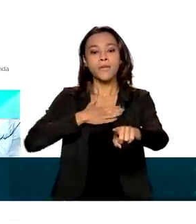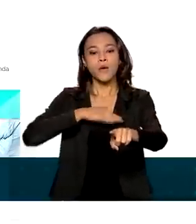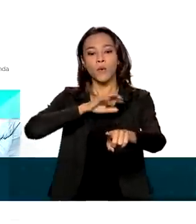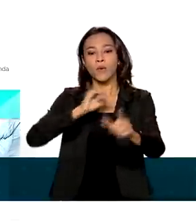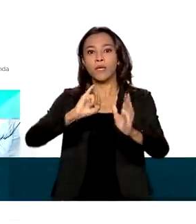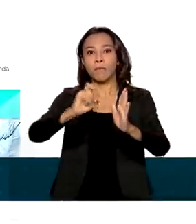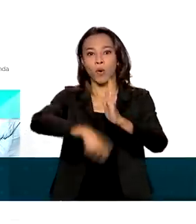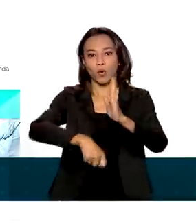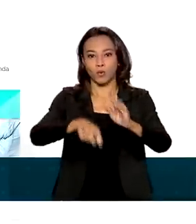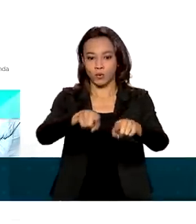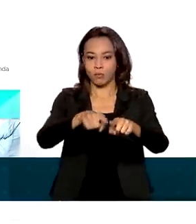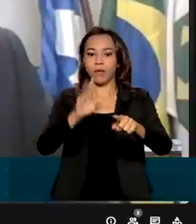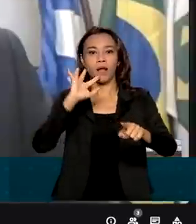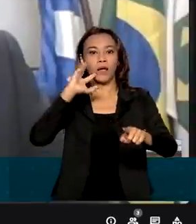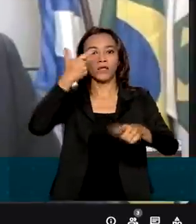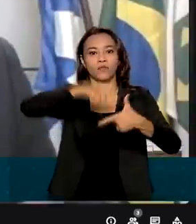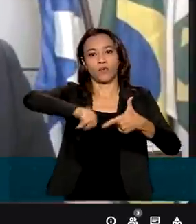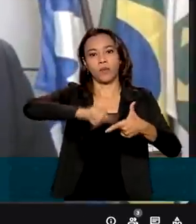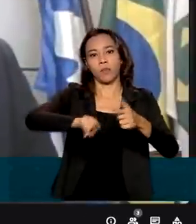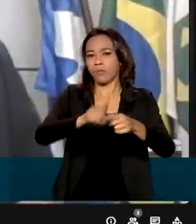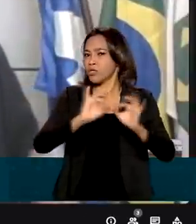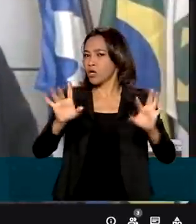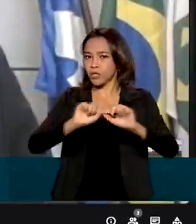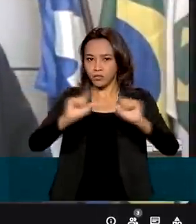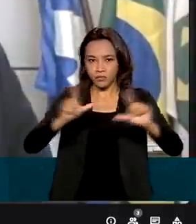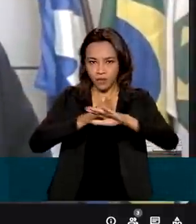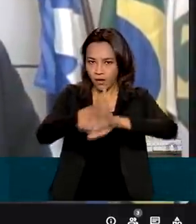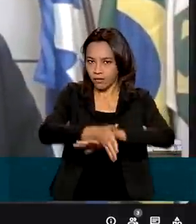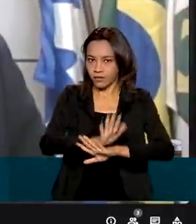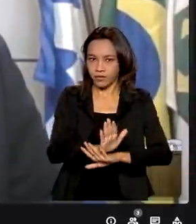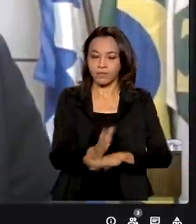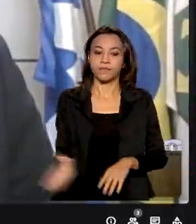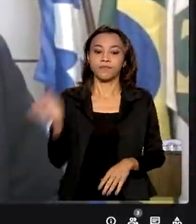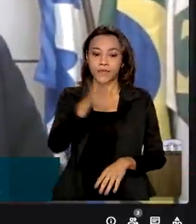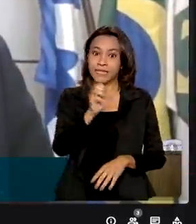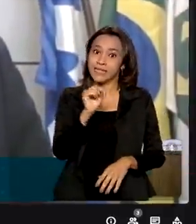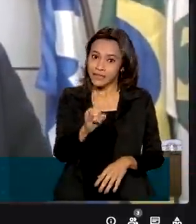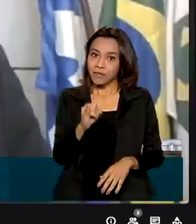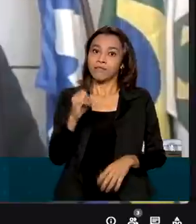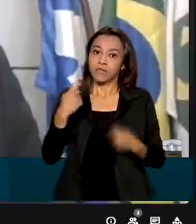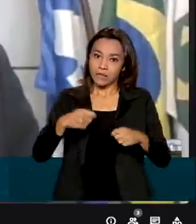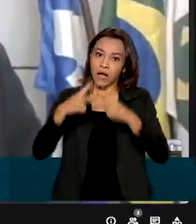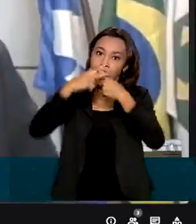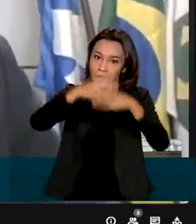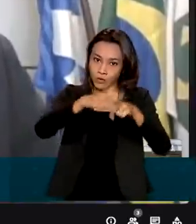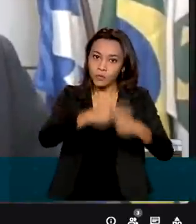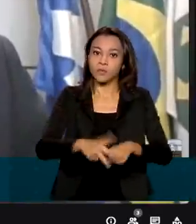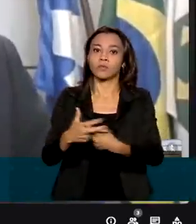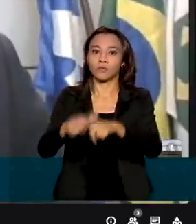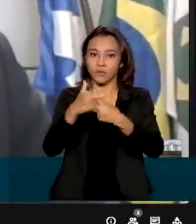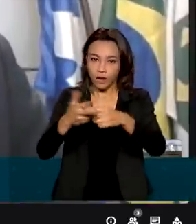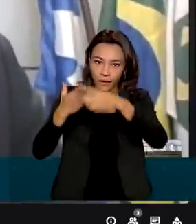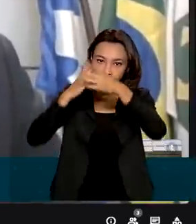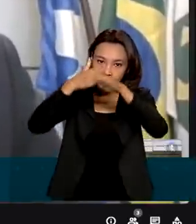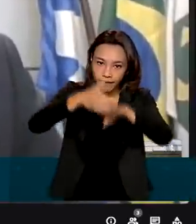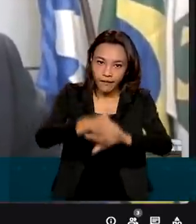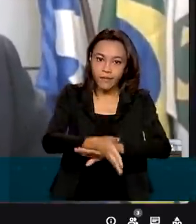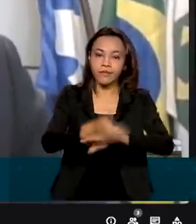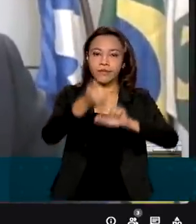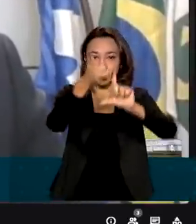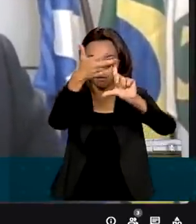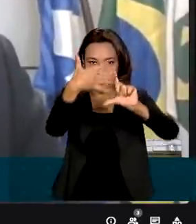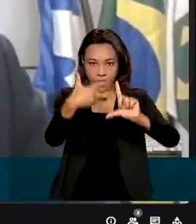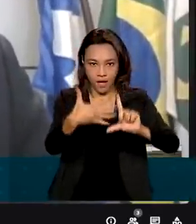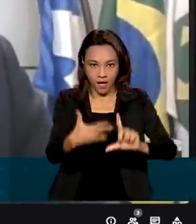para resolver a pendência. Se for o caso, retifique a declaração para fazer o ajuste e a partir dali ela é